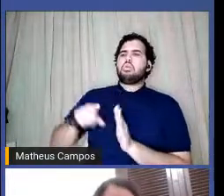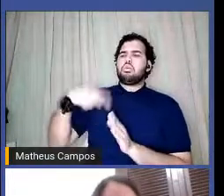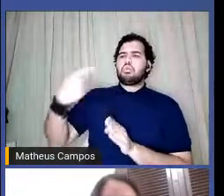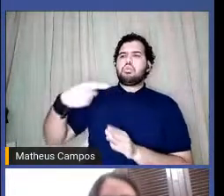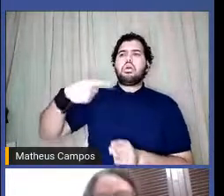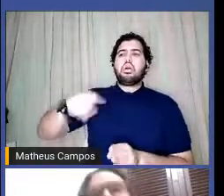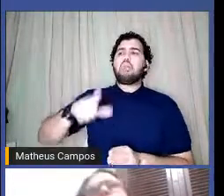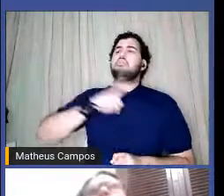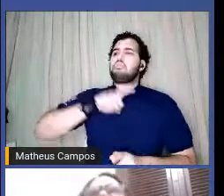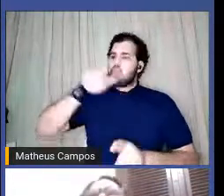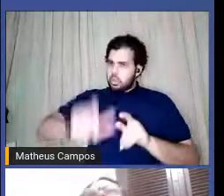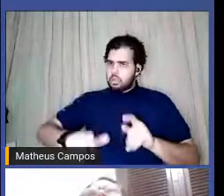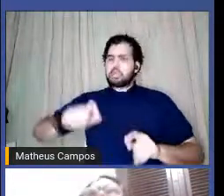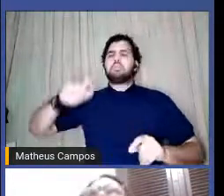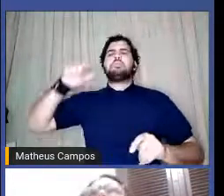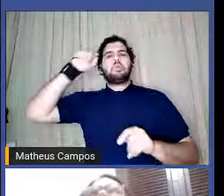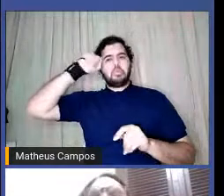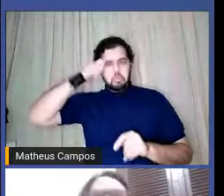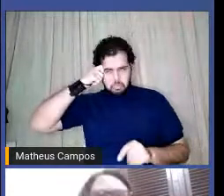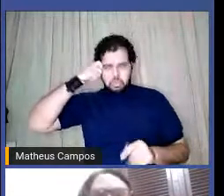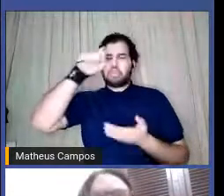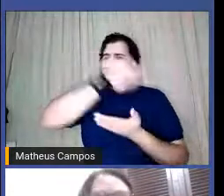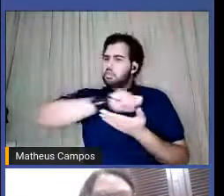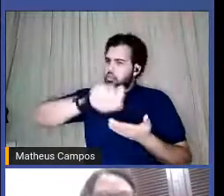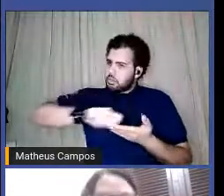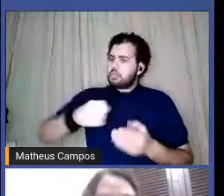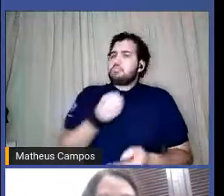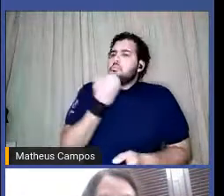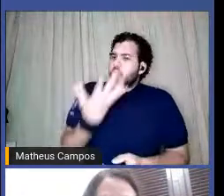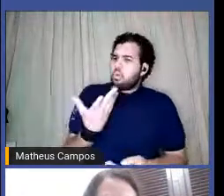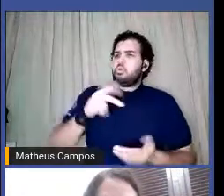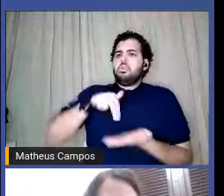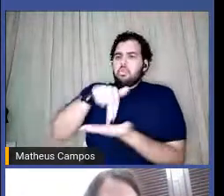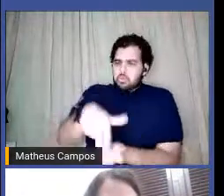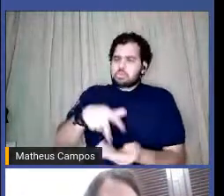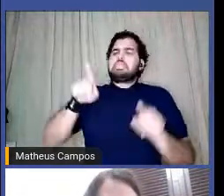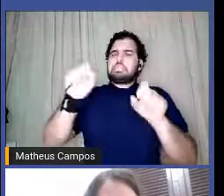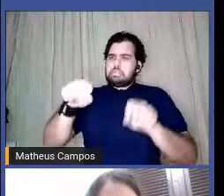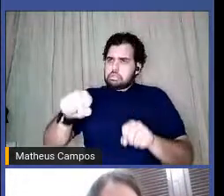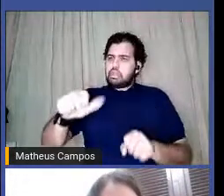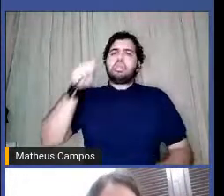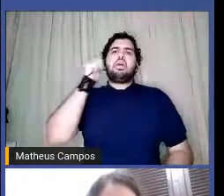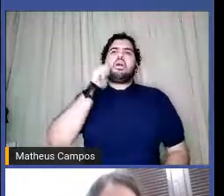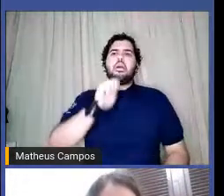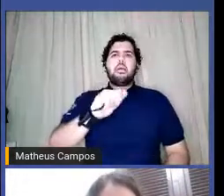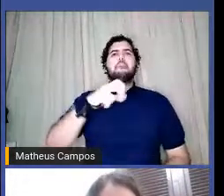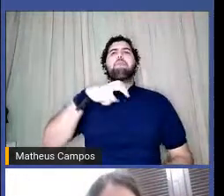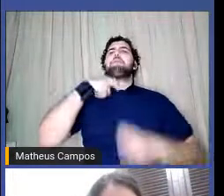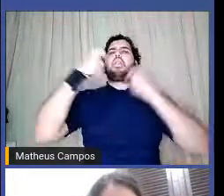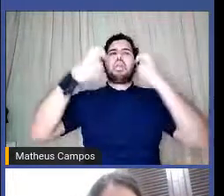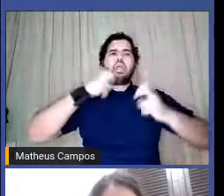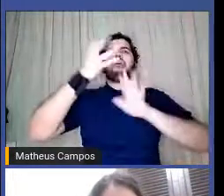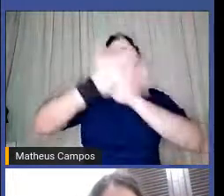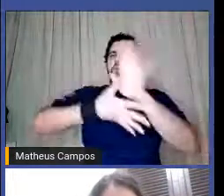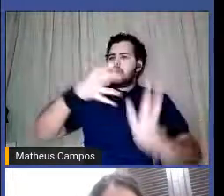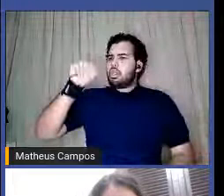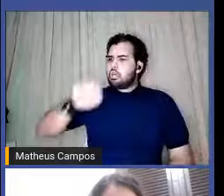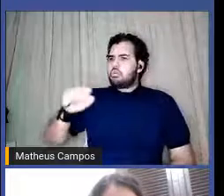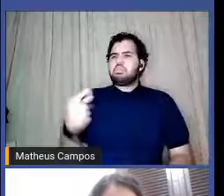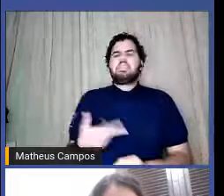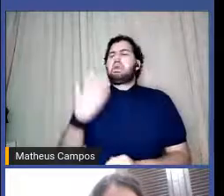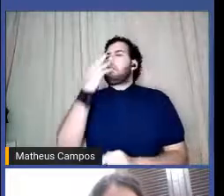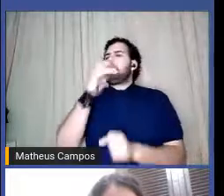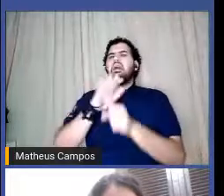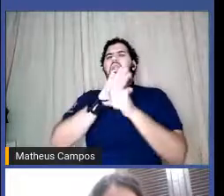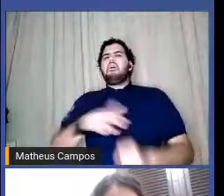poesia e na resistência, sim. A voz das mulheres vai ser ouvida e pode parar com o seu vamos ali, morena.